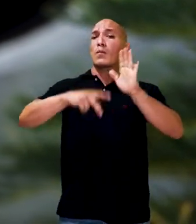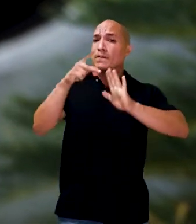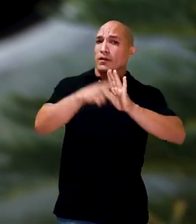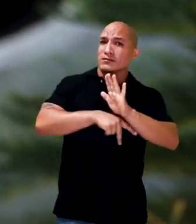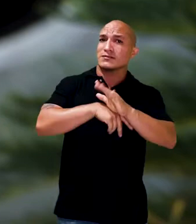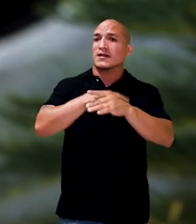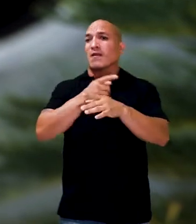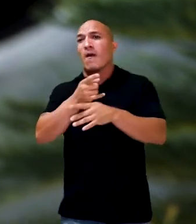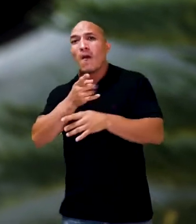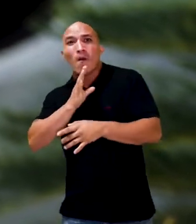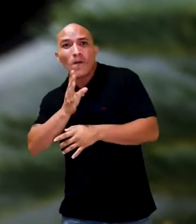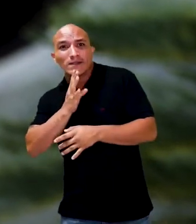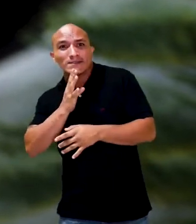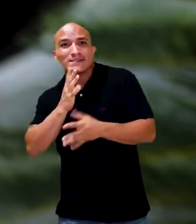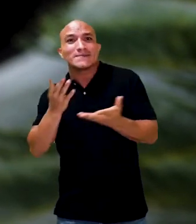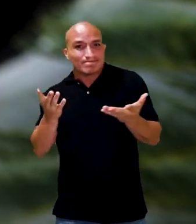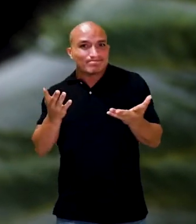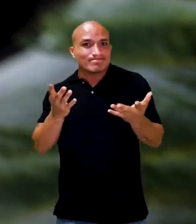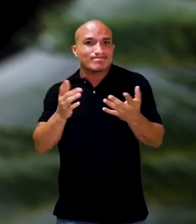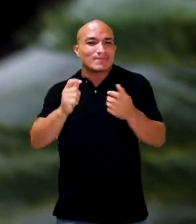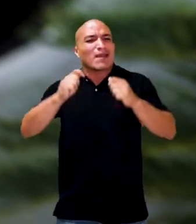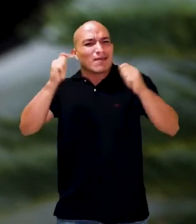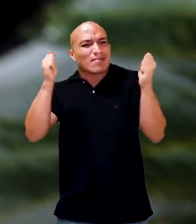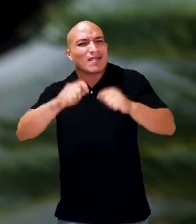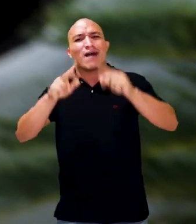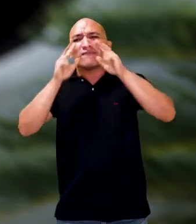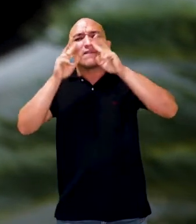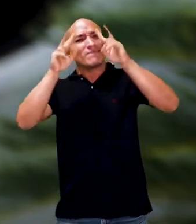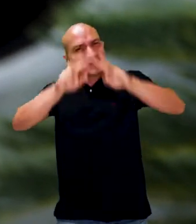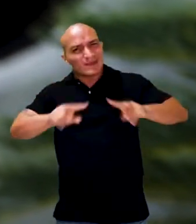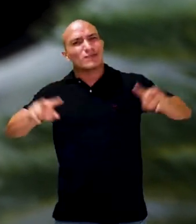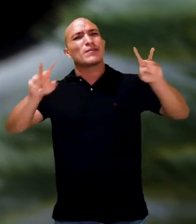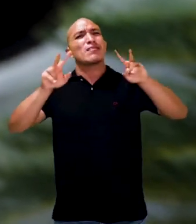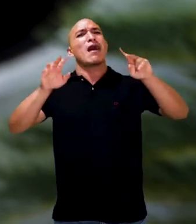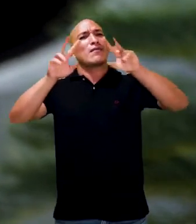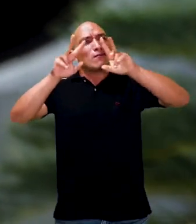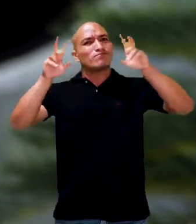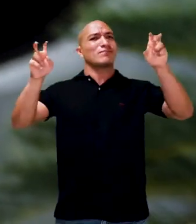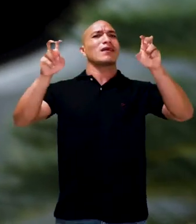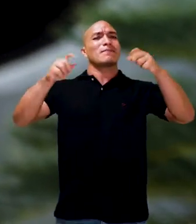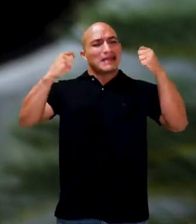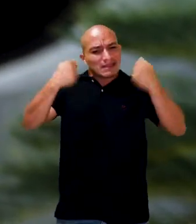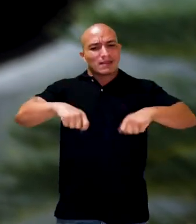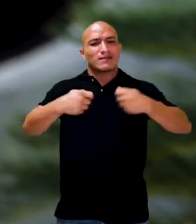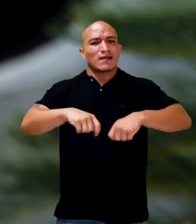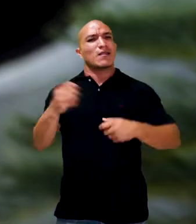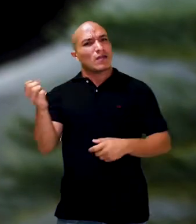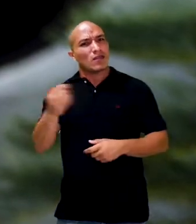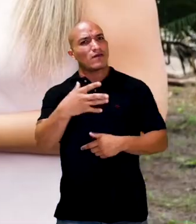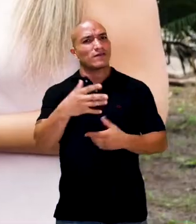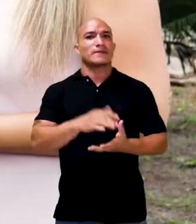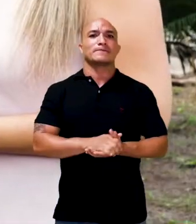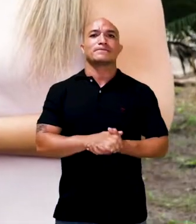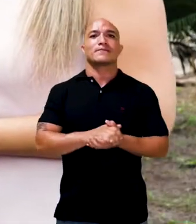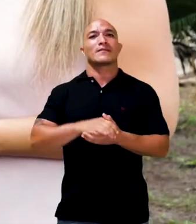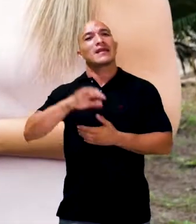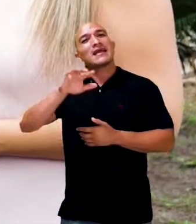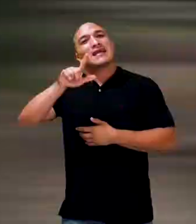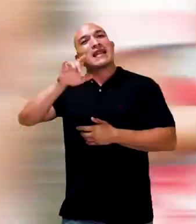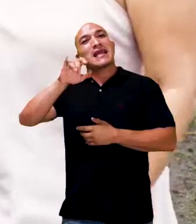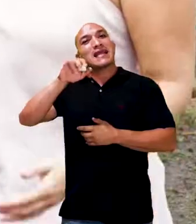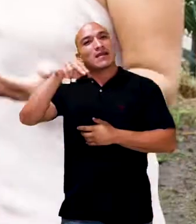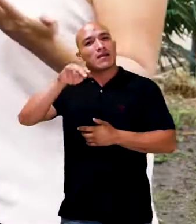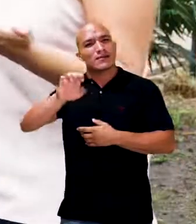de fazer com que o projeto fosse conhecido. E dar visibilidade a um tema tão necessário e tão atual.